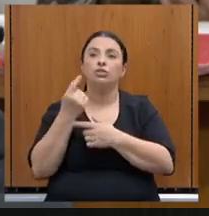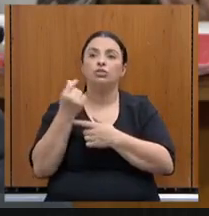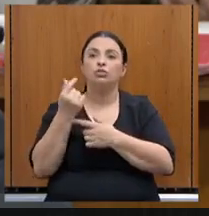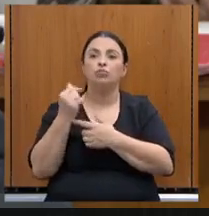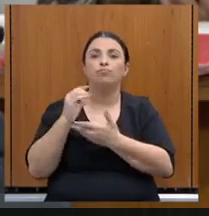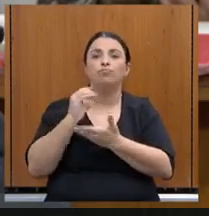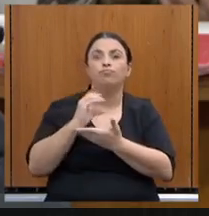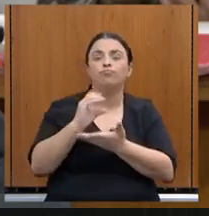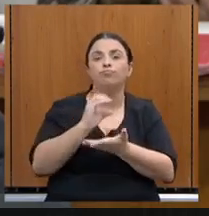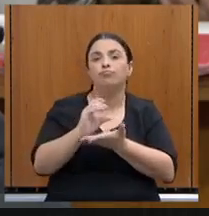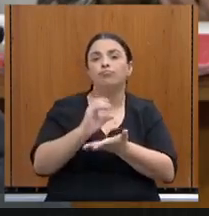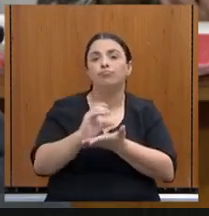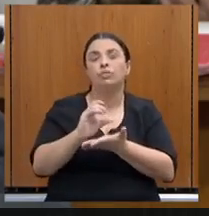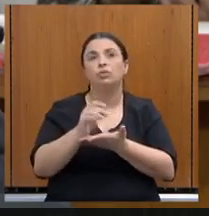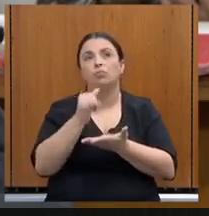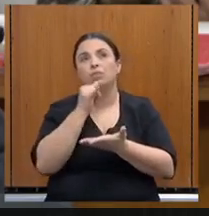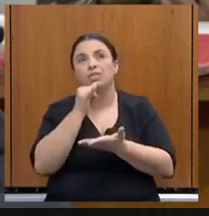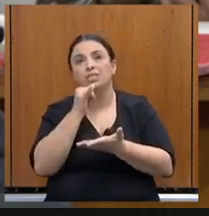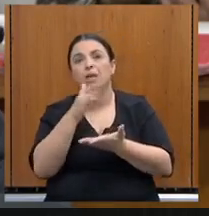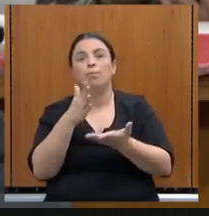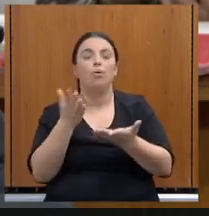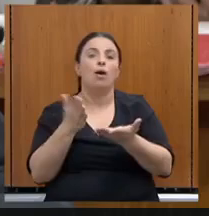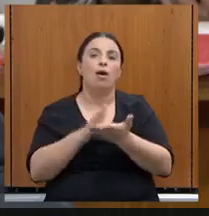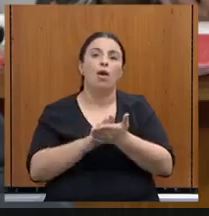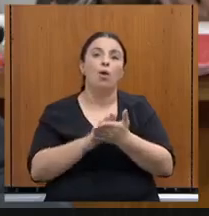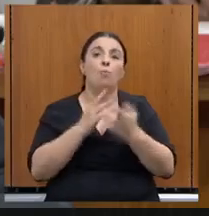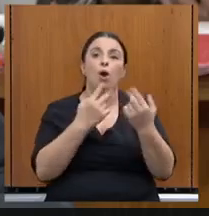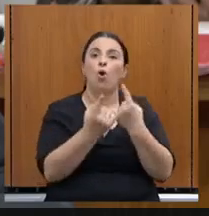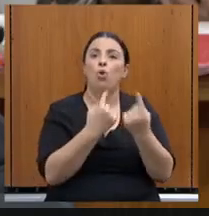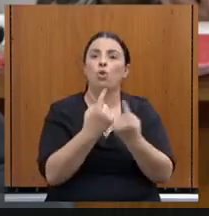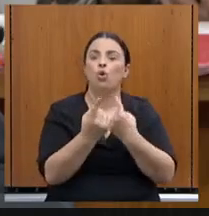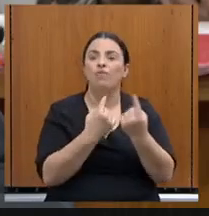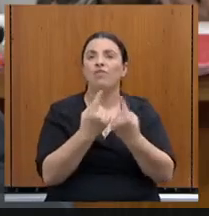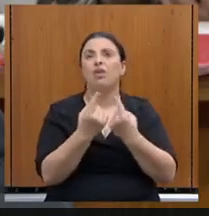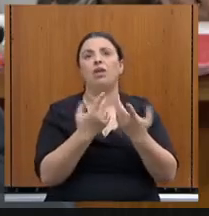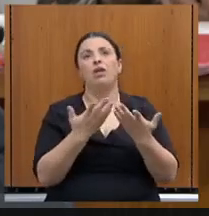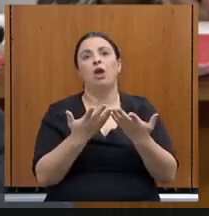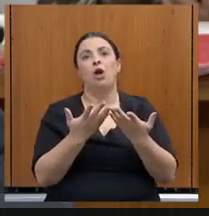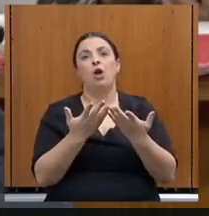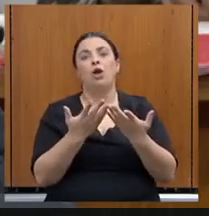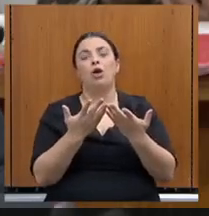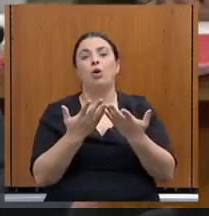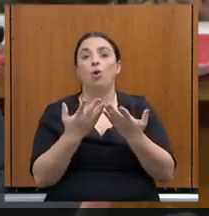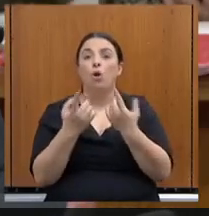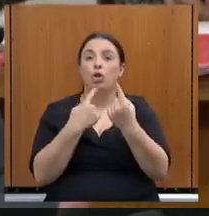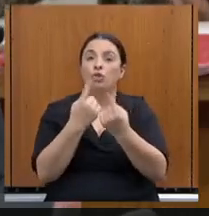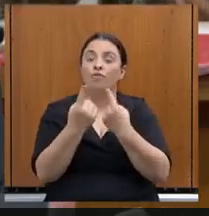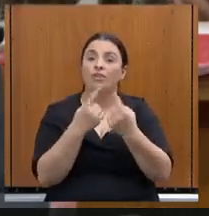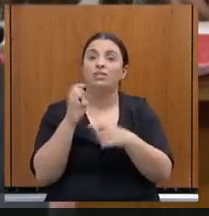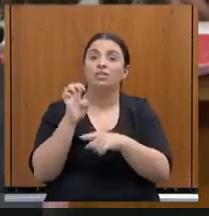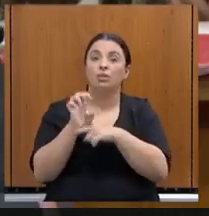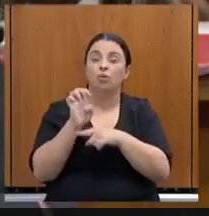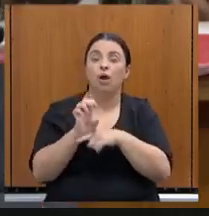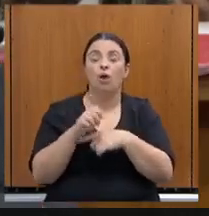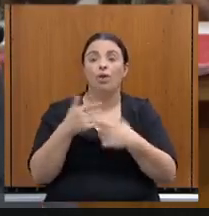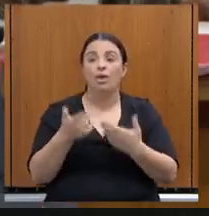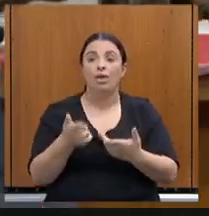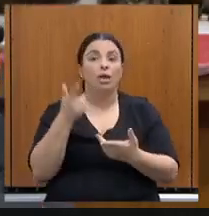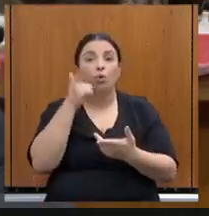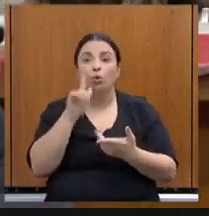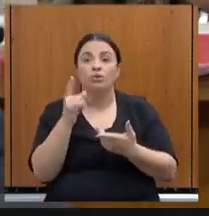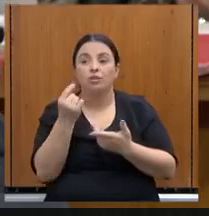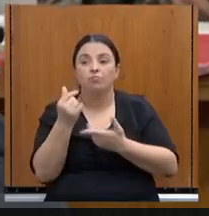precisam de investir, por exemplo, numa rodovia, sempre estradas estaduais, e o Estado, incapaz de fazer esse